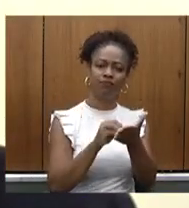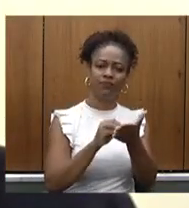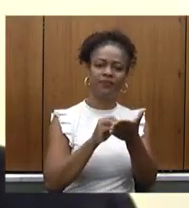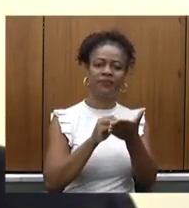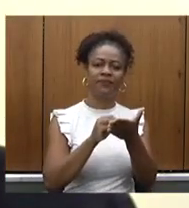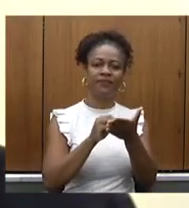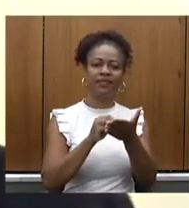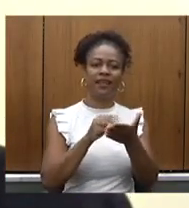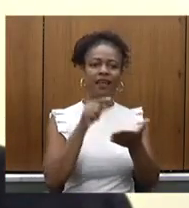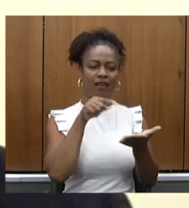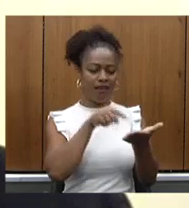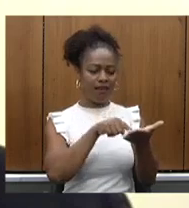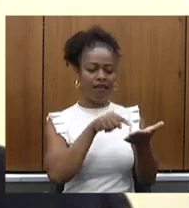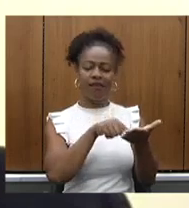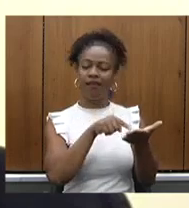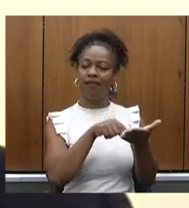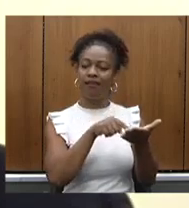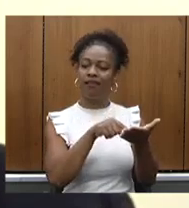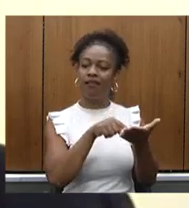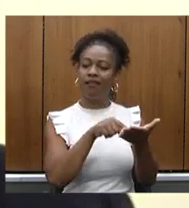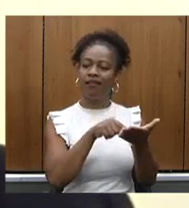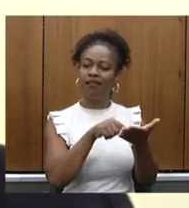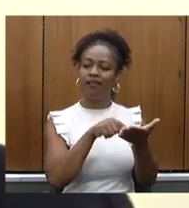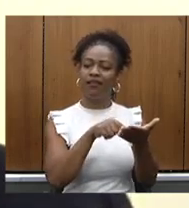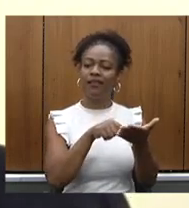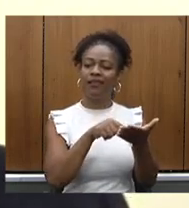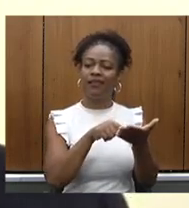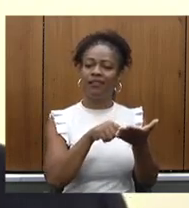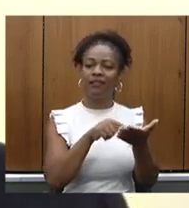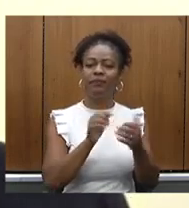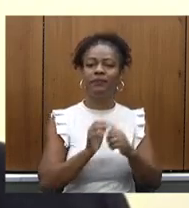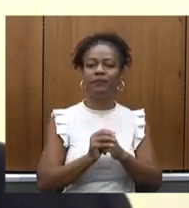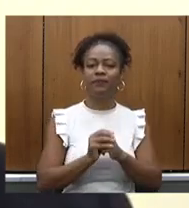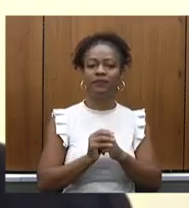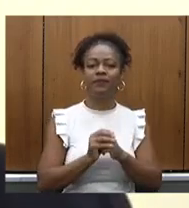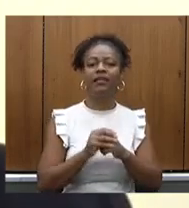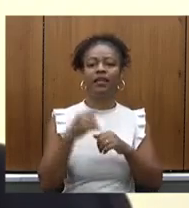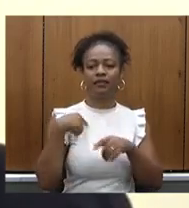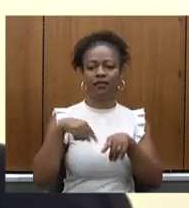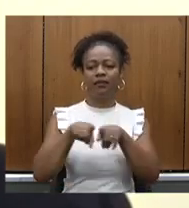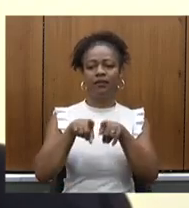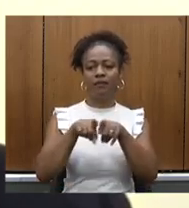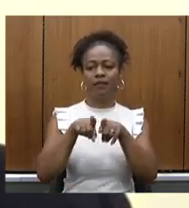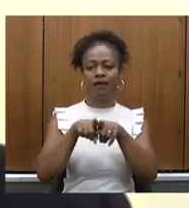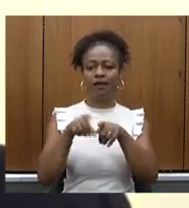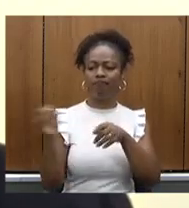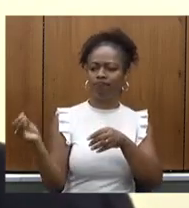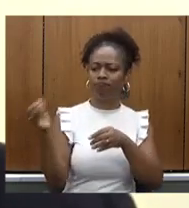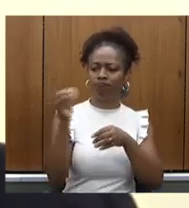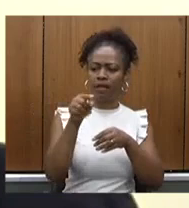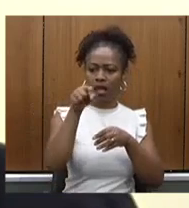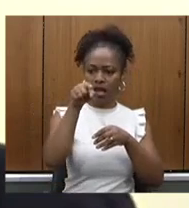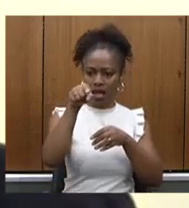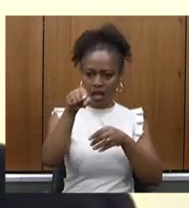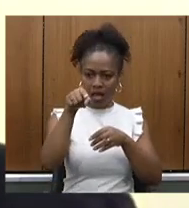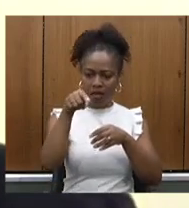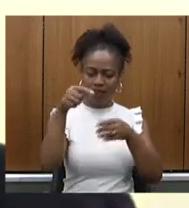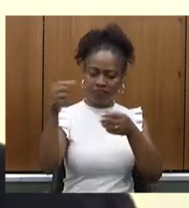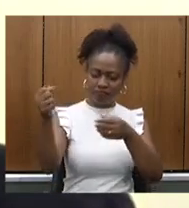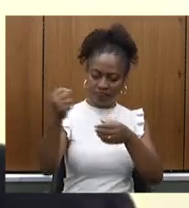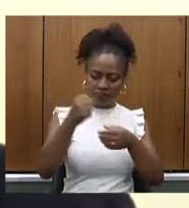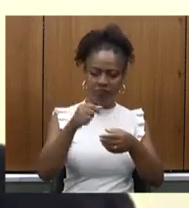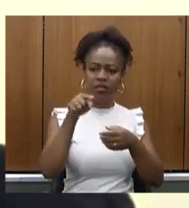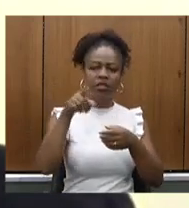Carlos Arantes também no plenário dessa reunião e passo a palavra registro também a presença do